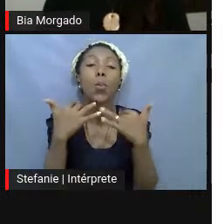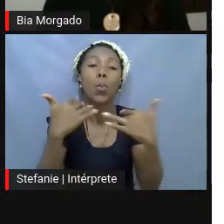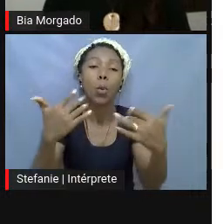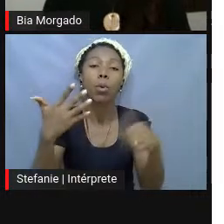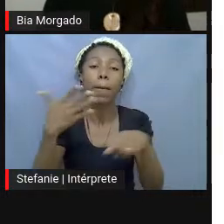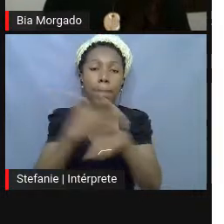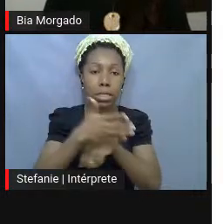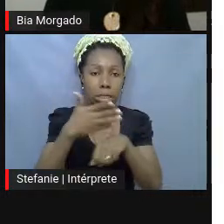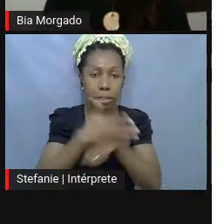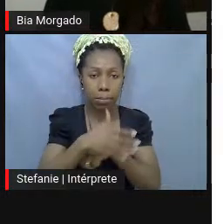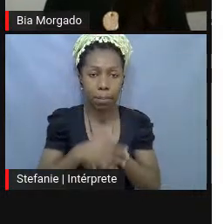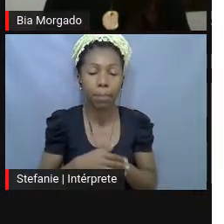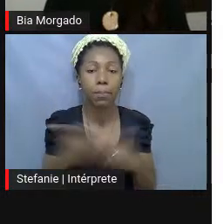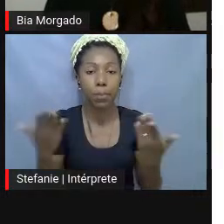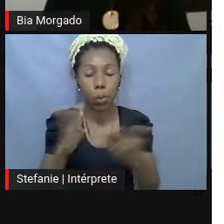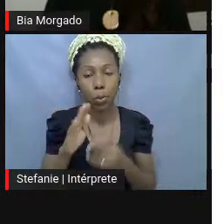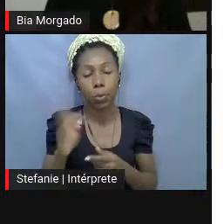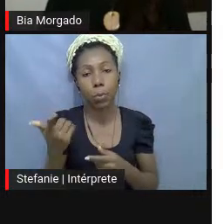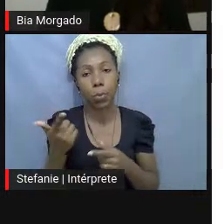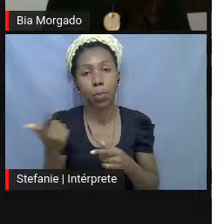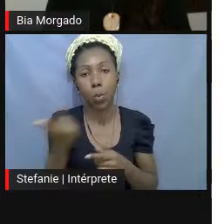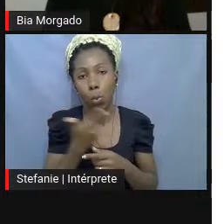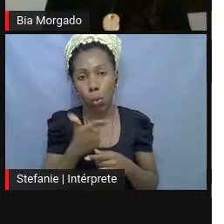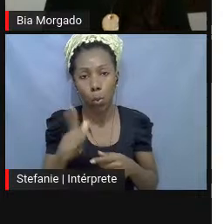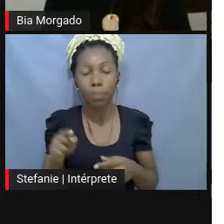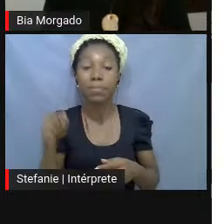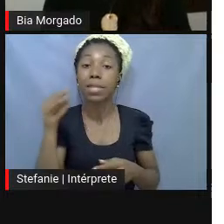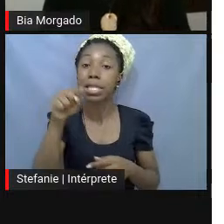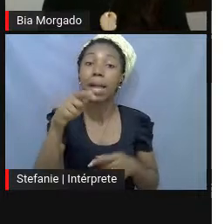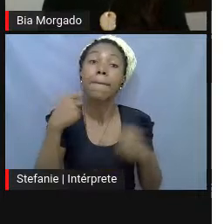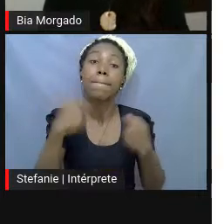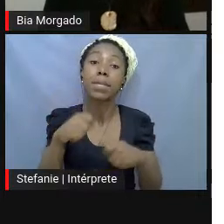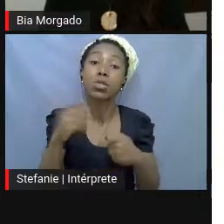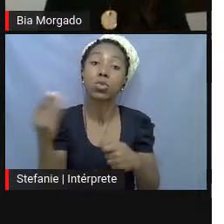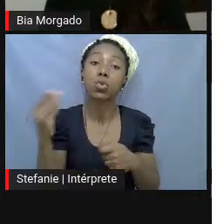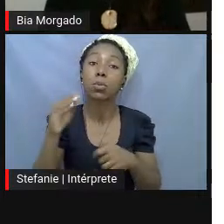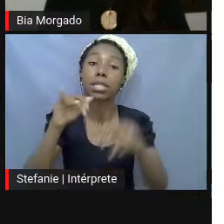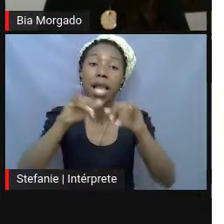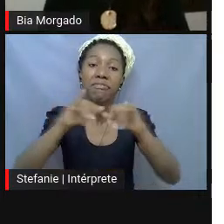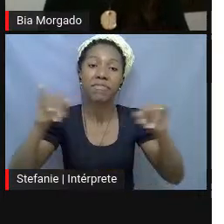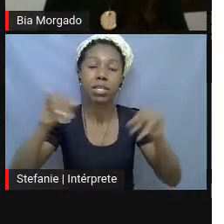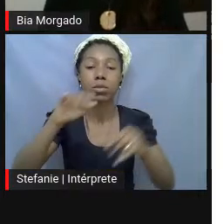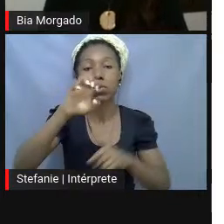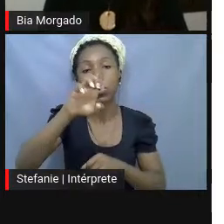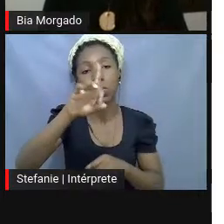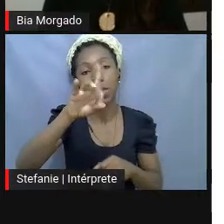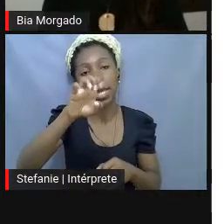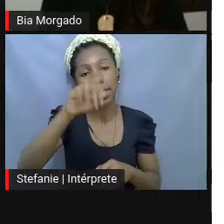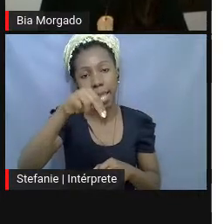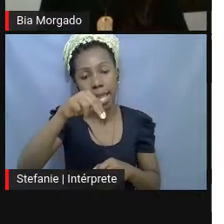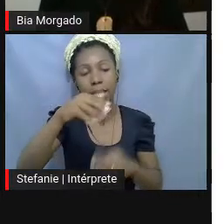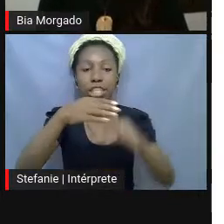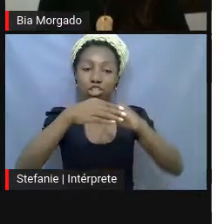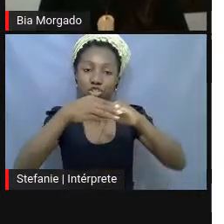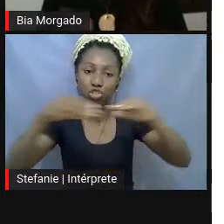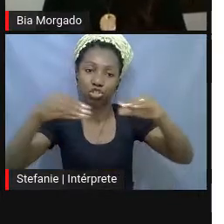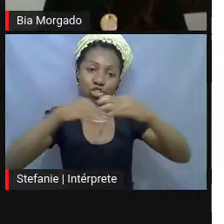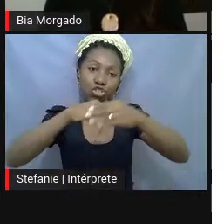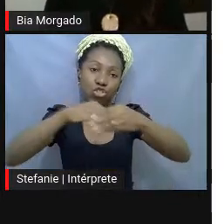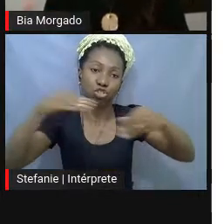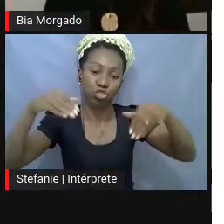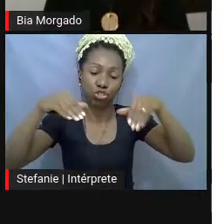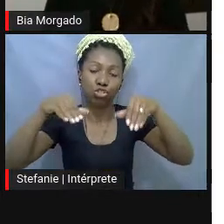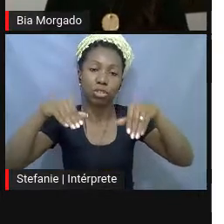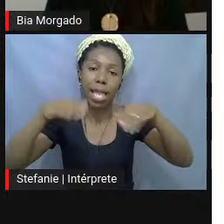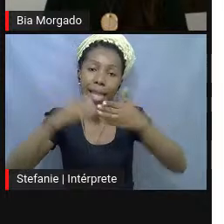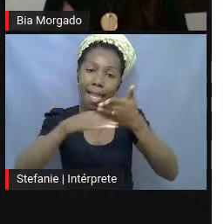Vou passar aqui para o próximo, esse aqui vocês podem ver, por exemplo, ele teve que botar um aviso, Eden, tire os sapatos aqui, entre por